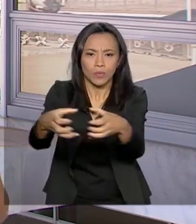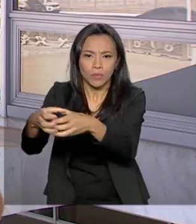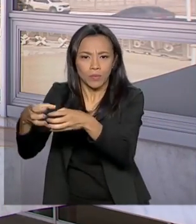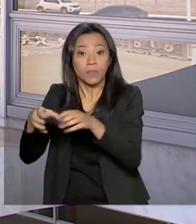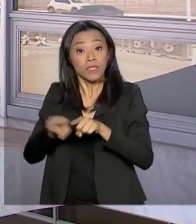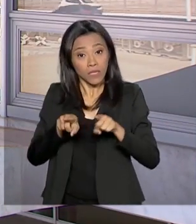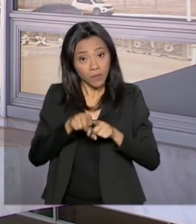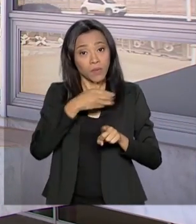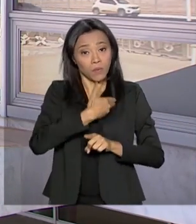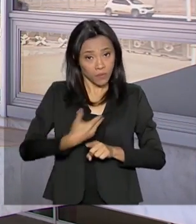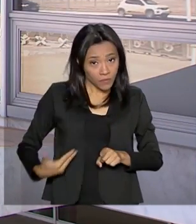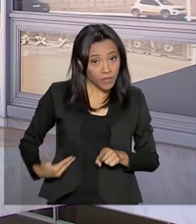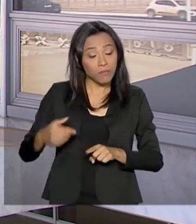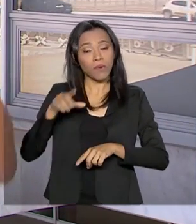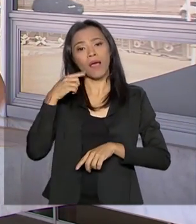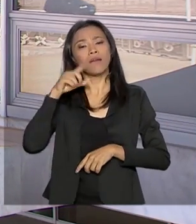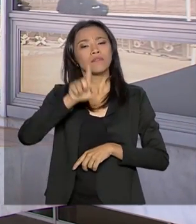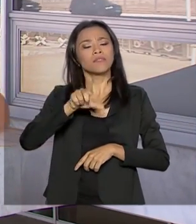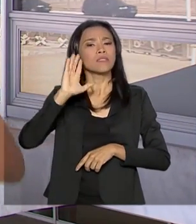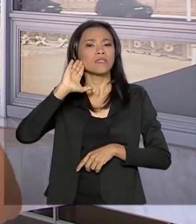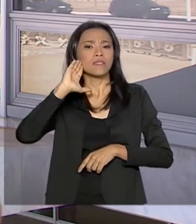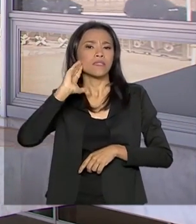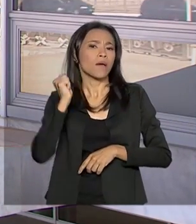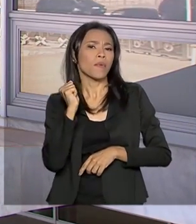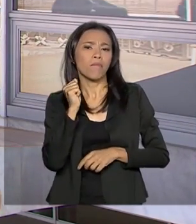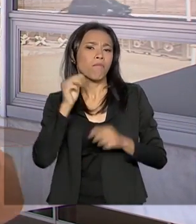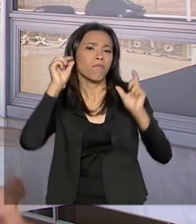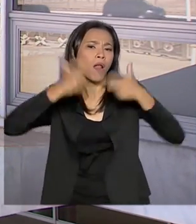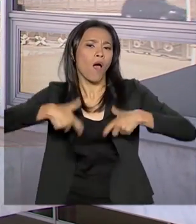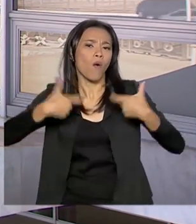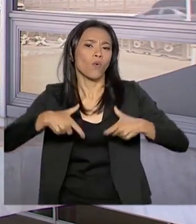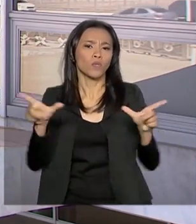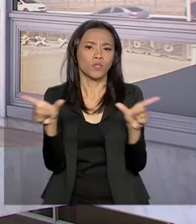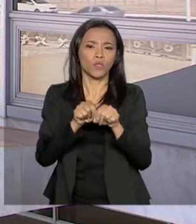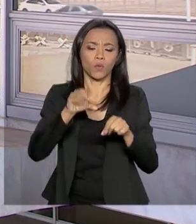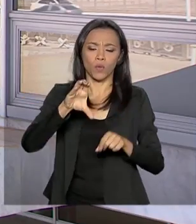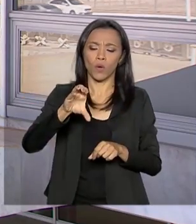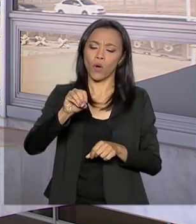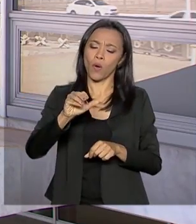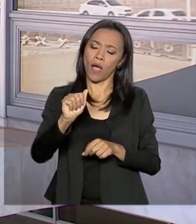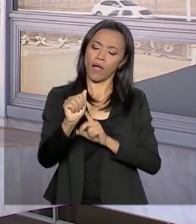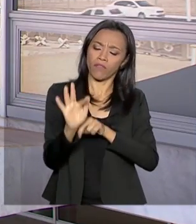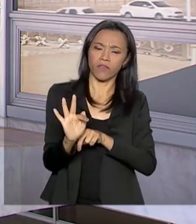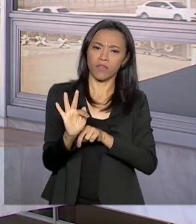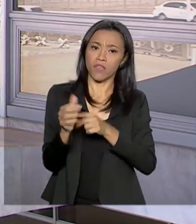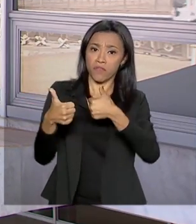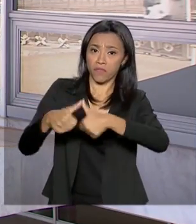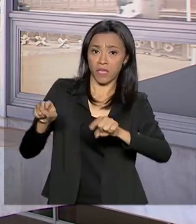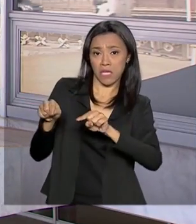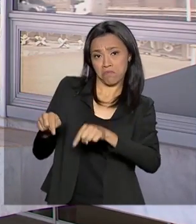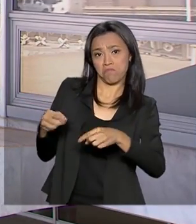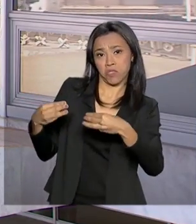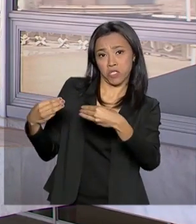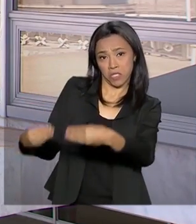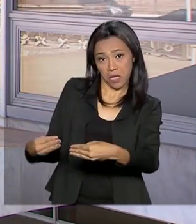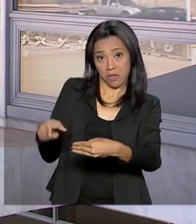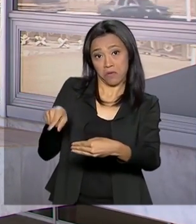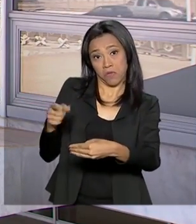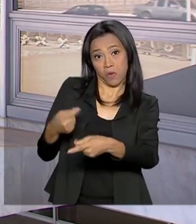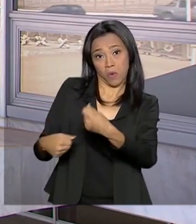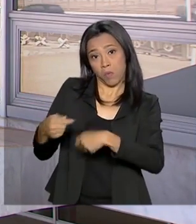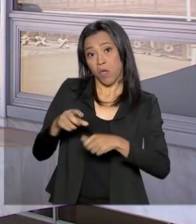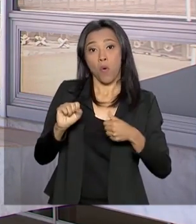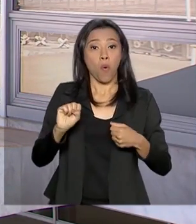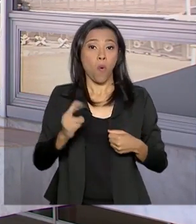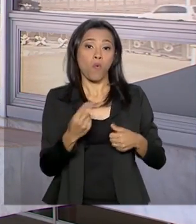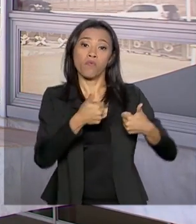governo para definir ali o destino do COAF, que é o Conselho de Controle de Atividades Financeiras. O presidente Jair